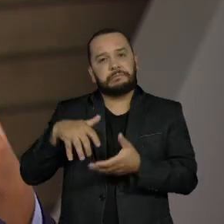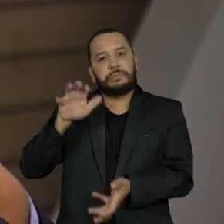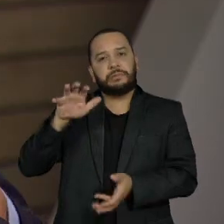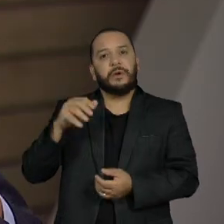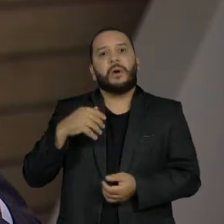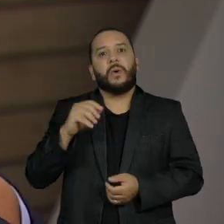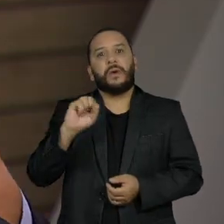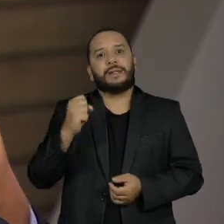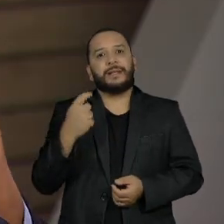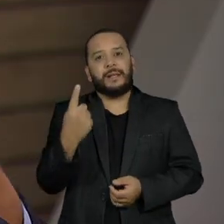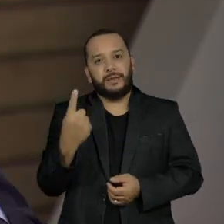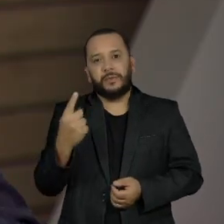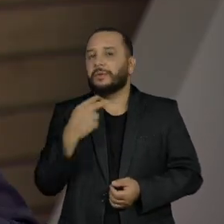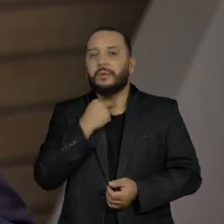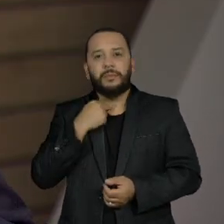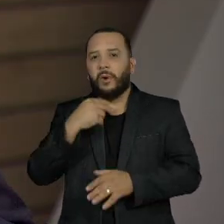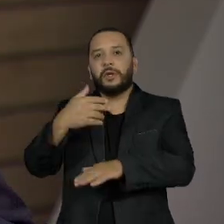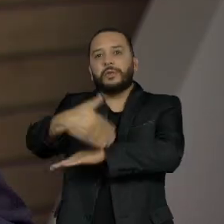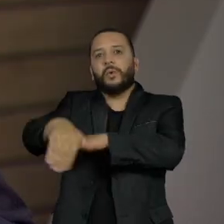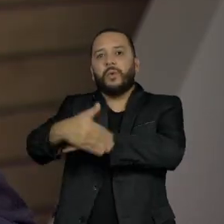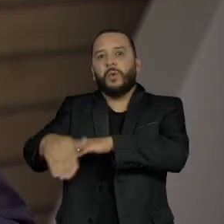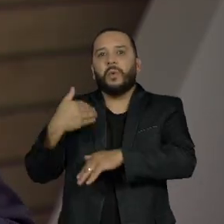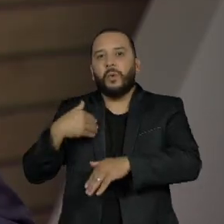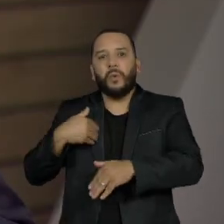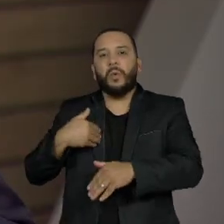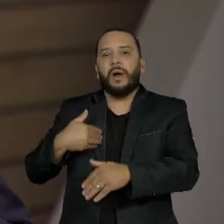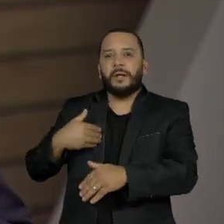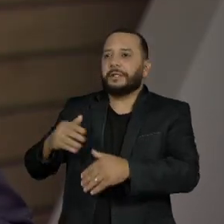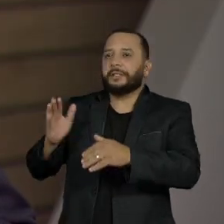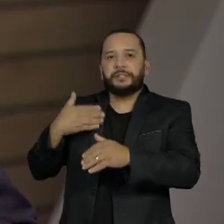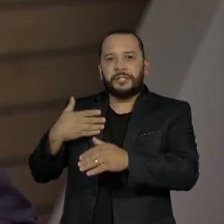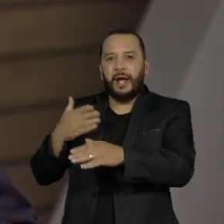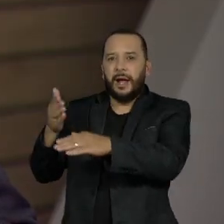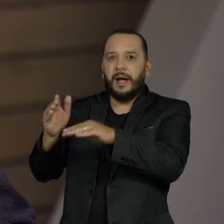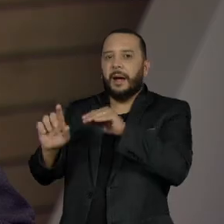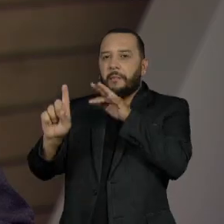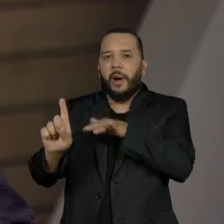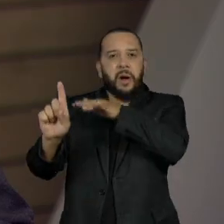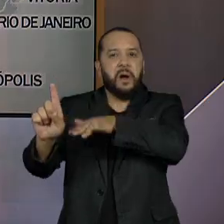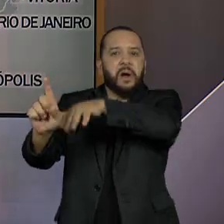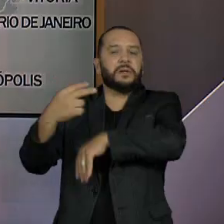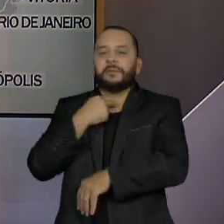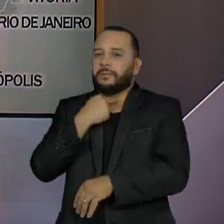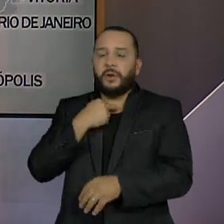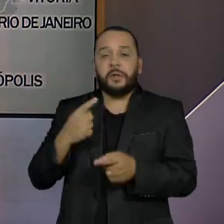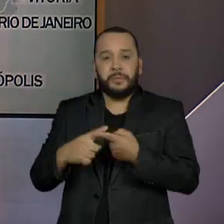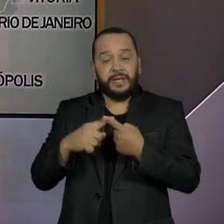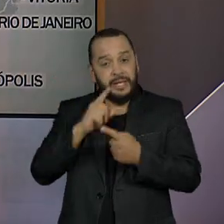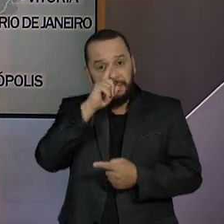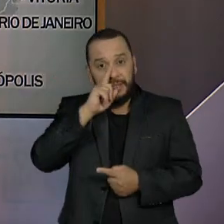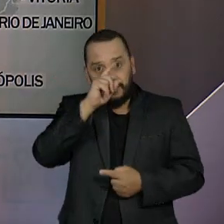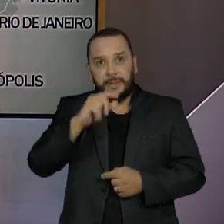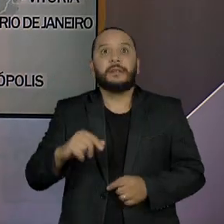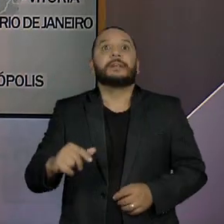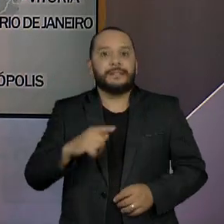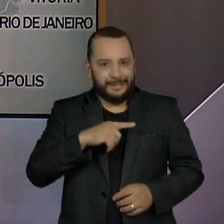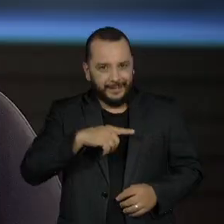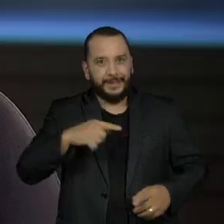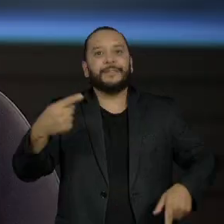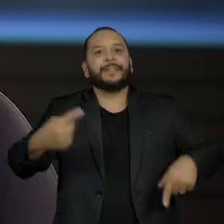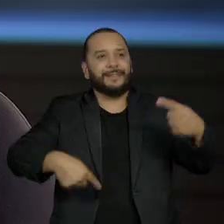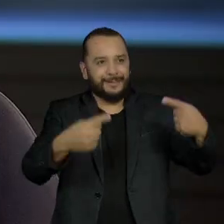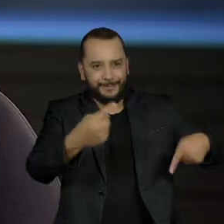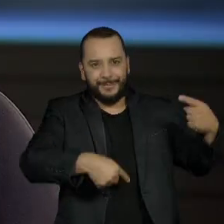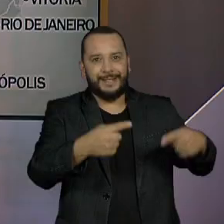campanha de rua até para se preservar, por ser da população de risco. E teve debate essa semana e o nível baixou lá, a